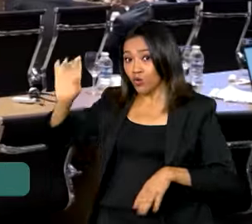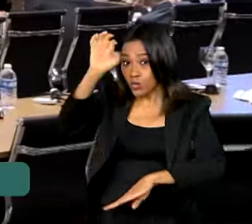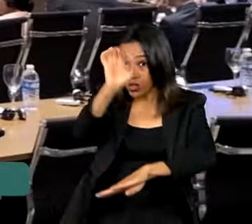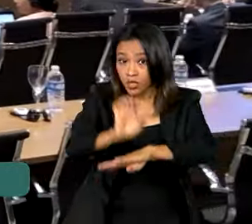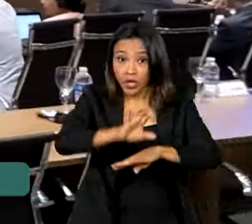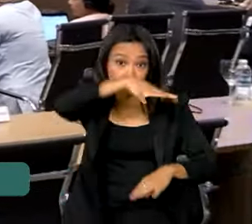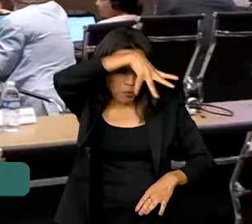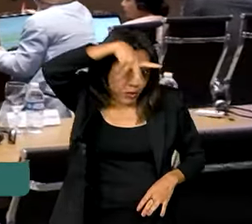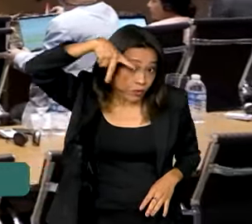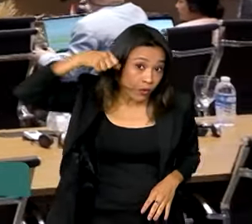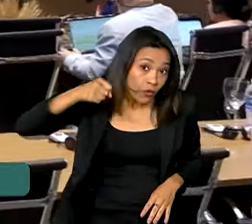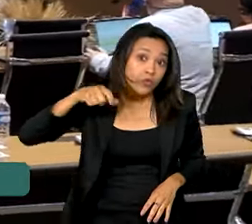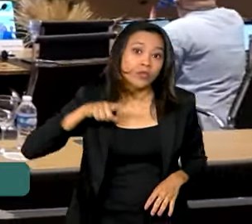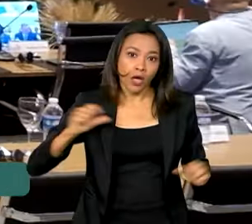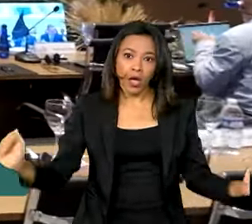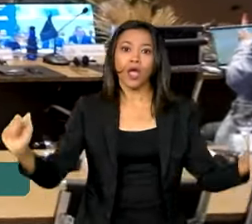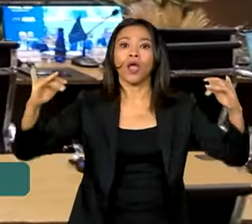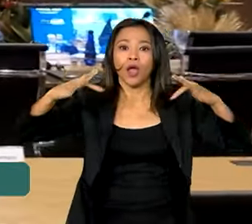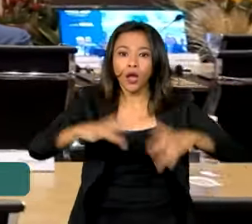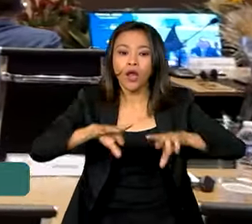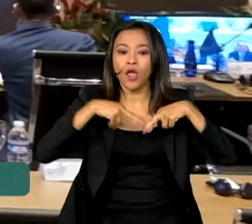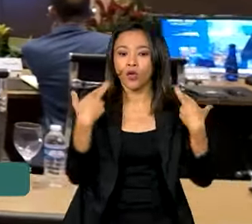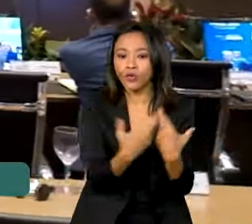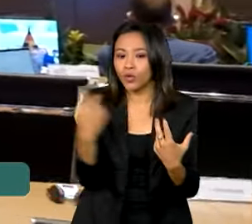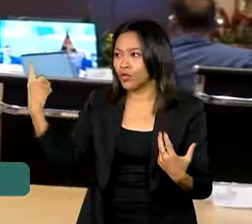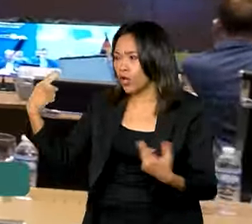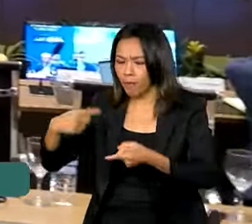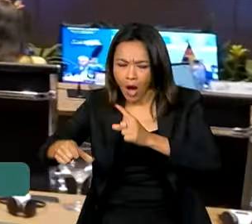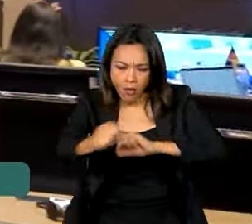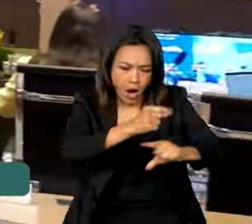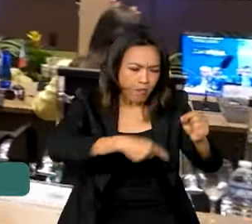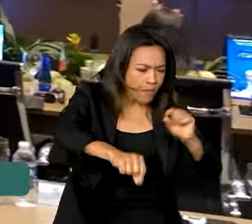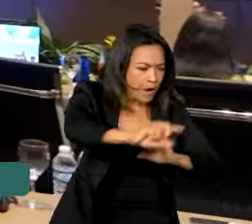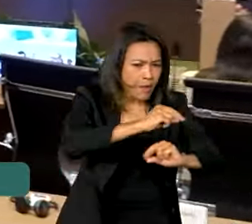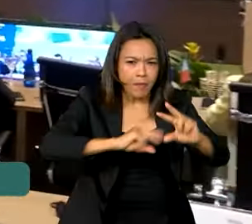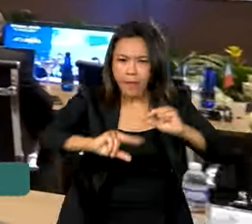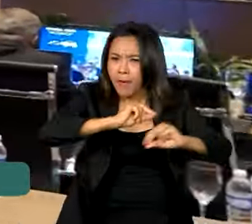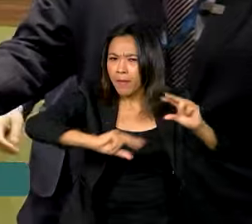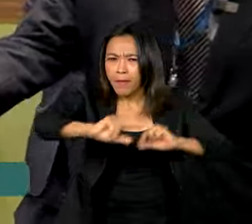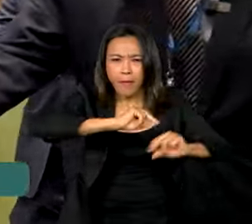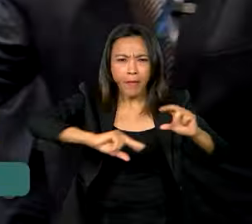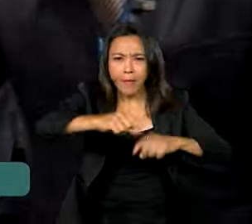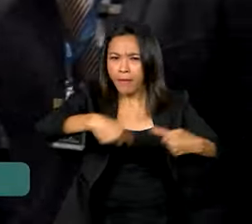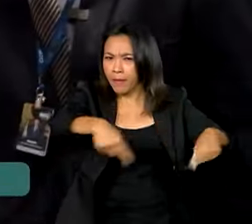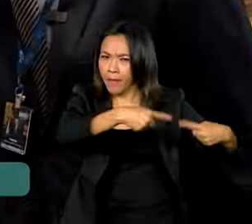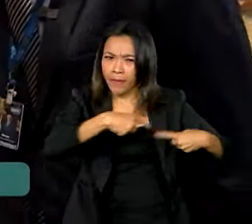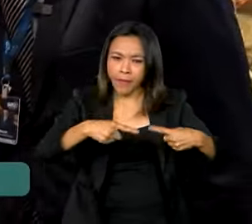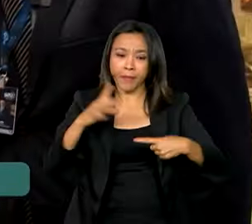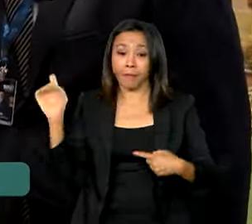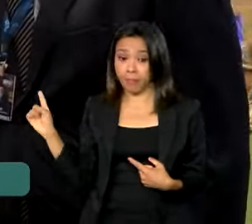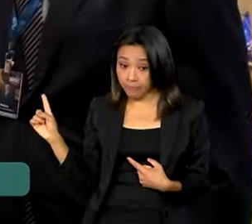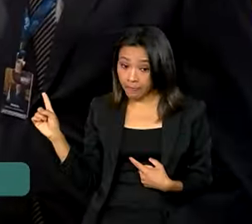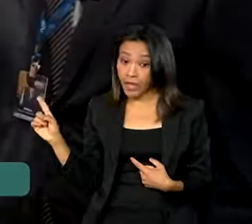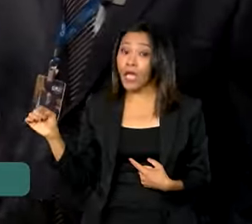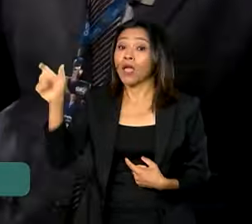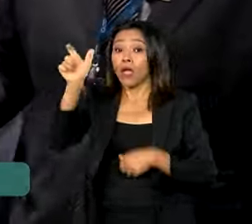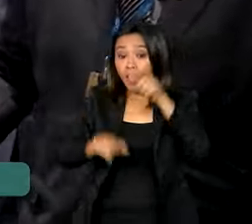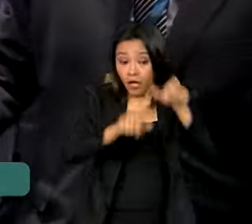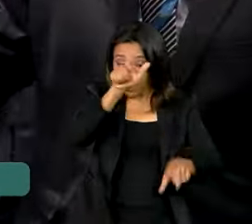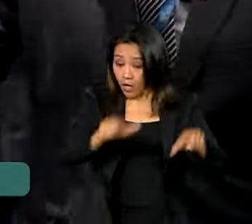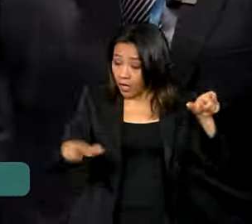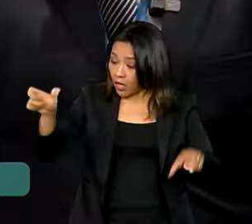Grosso cedia as reuniões do Grupo de Trabalho de Agricultura do G20 no Brasil. Ministros da Agricultura das